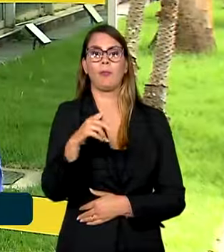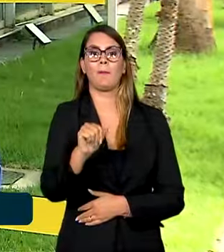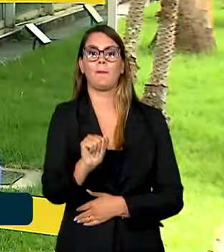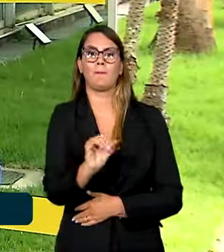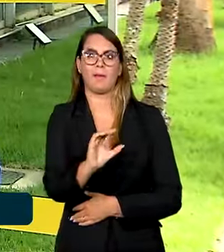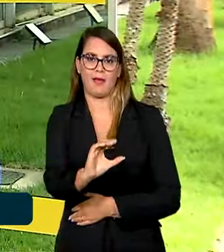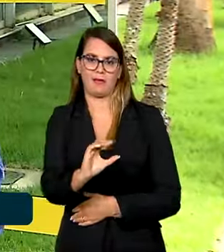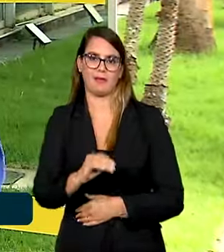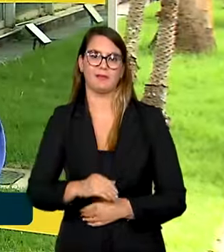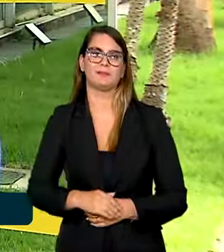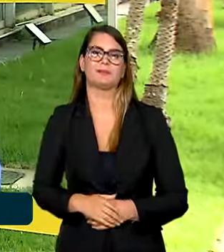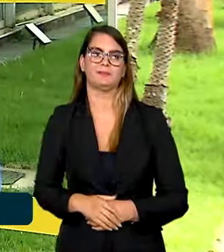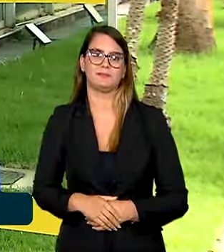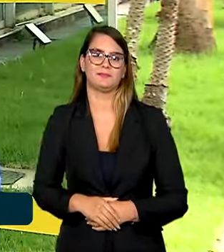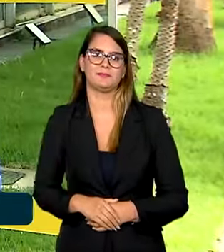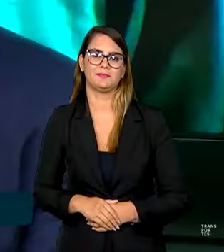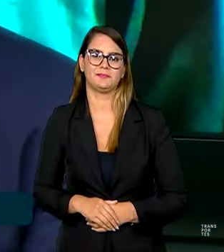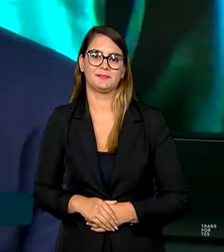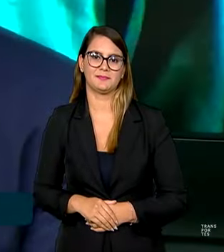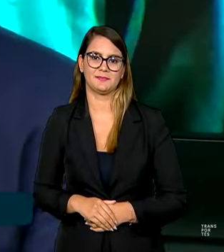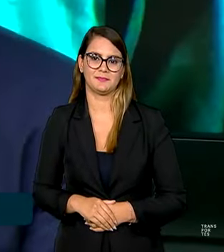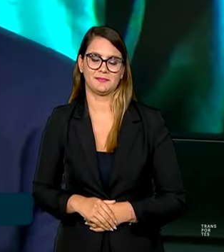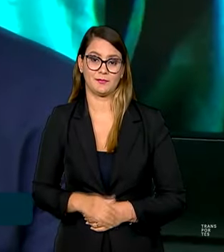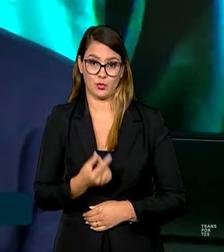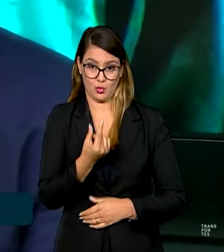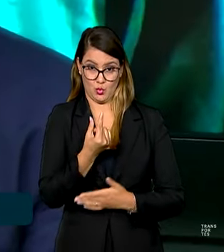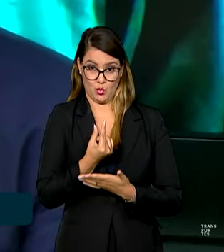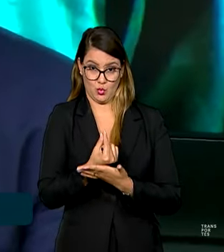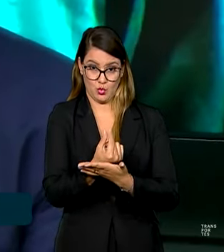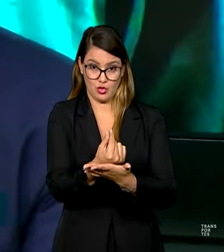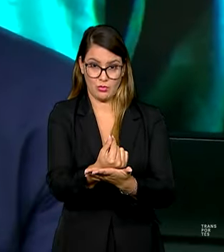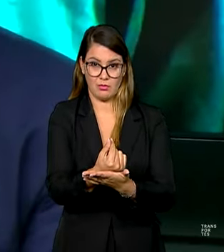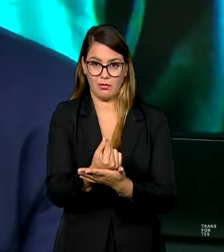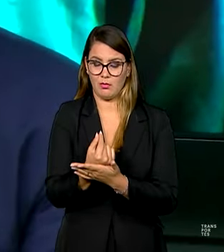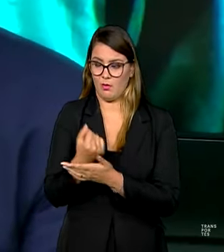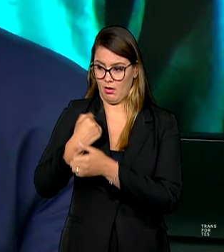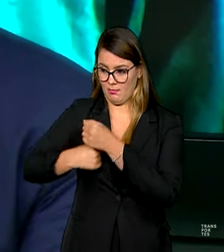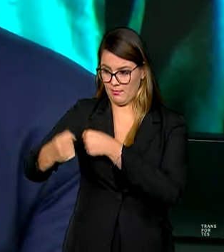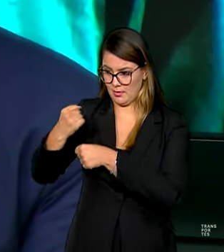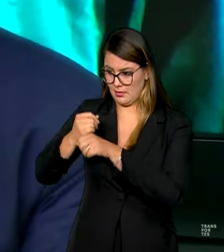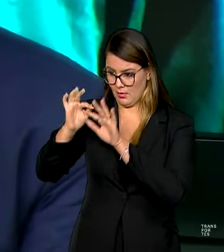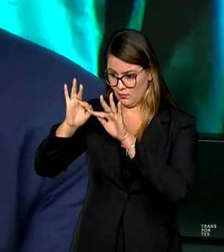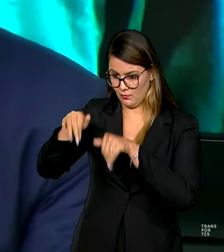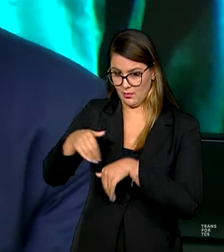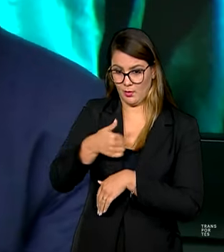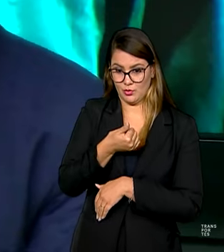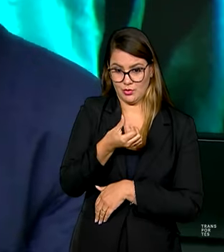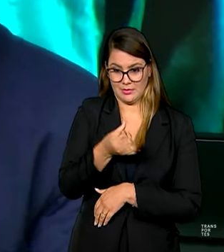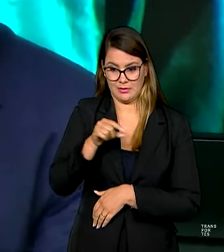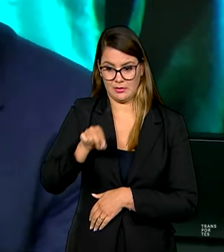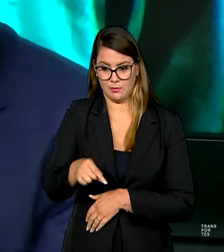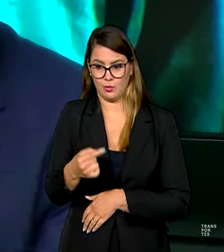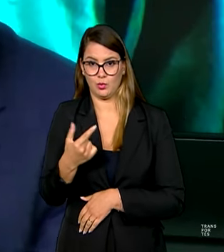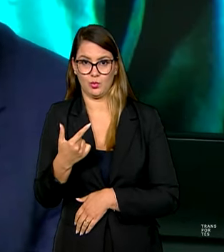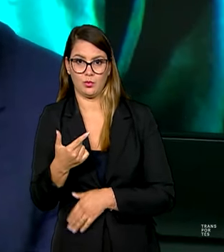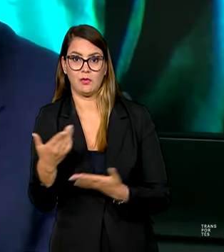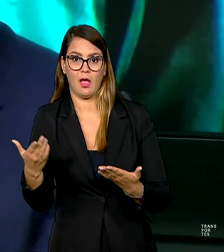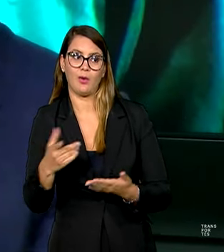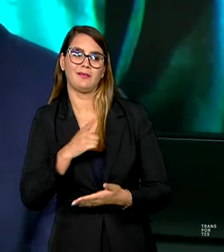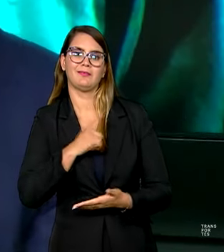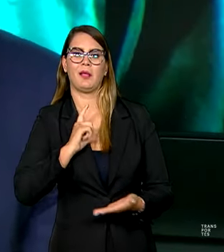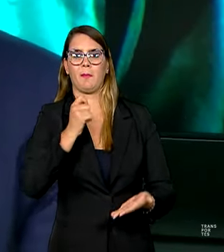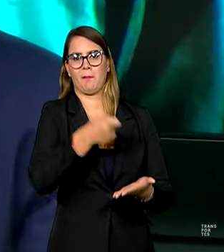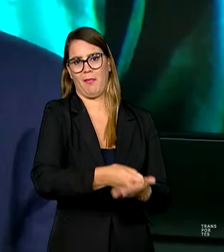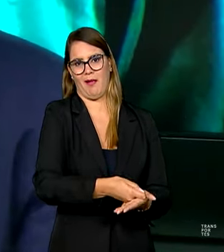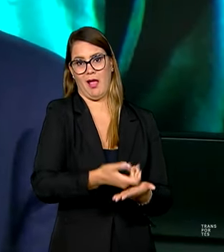aceleração do crescimento, o PAC. O orçamento no final do ano passado era 16,2. Agora teve um resto a pagar que